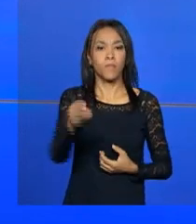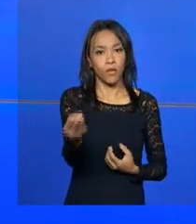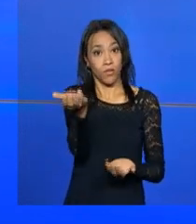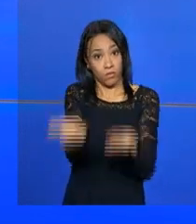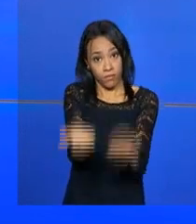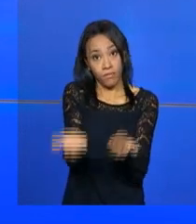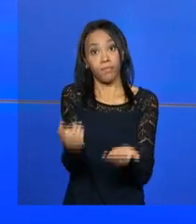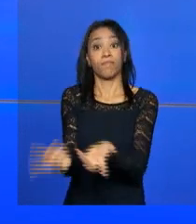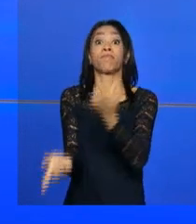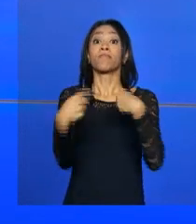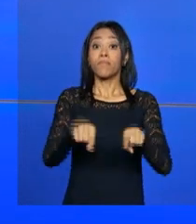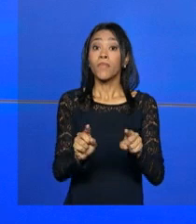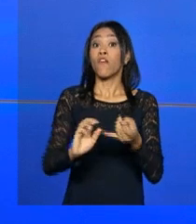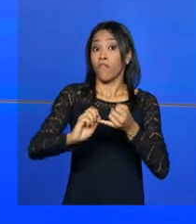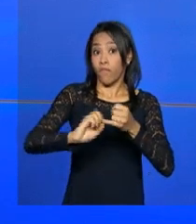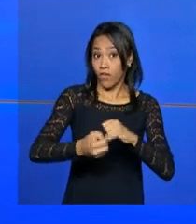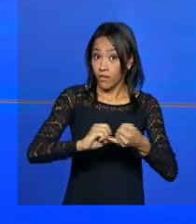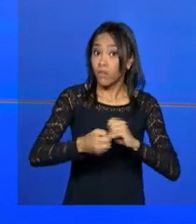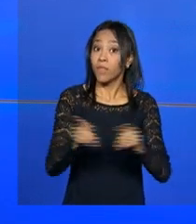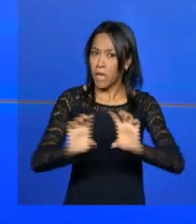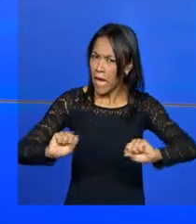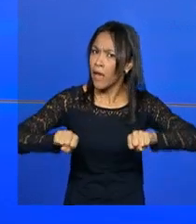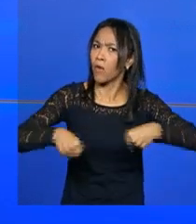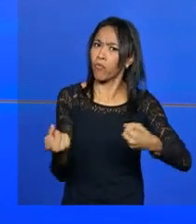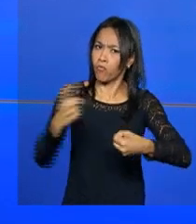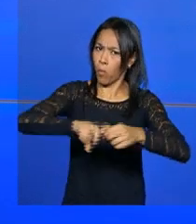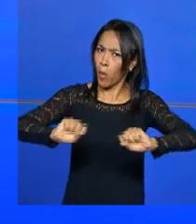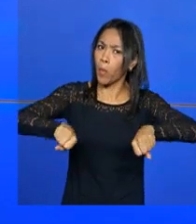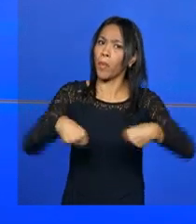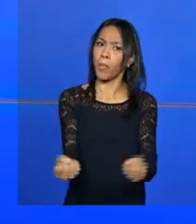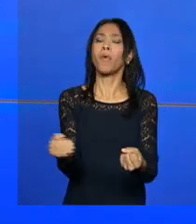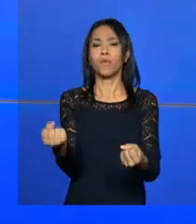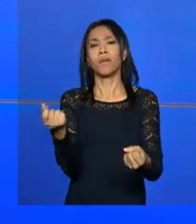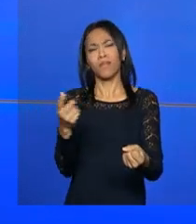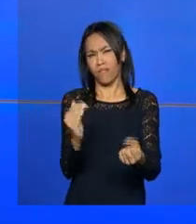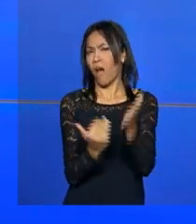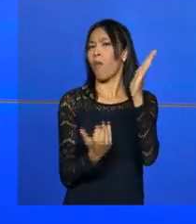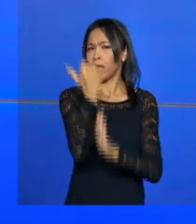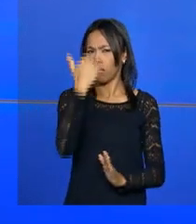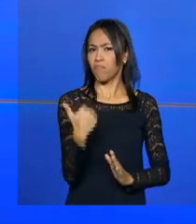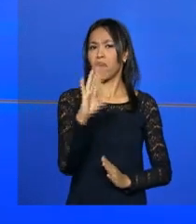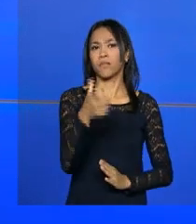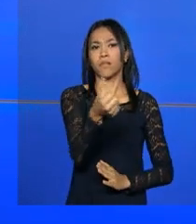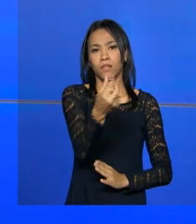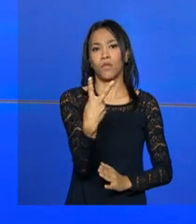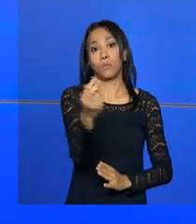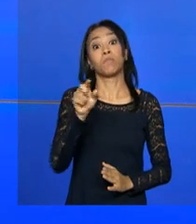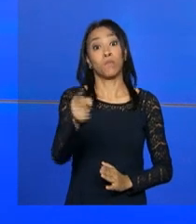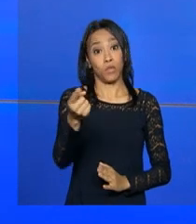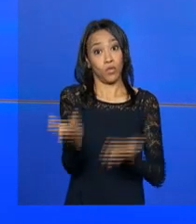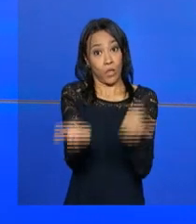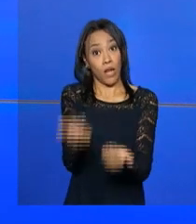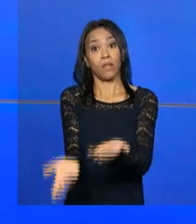milhões de toneladas. O feijão primeira safra recuperou a produtividade e deve ter um aumento de mais de 62 mil toneladas.